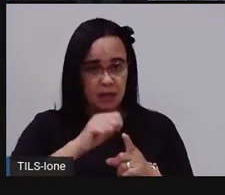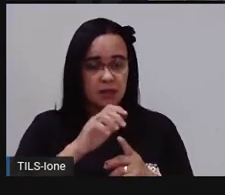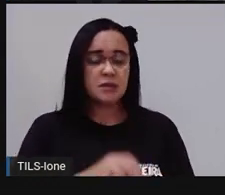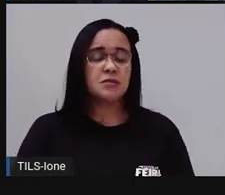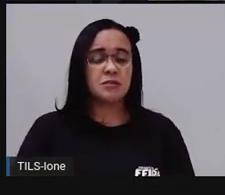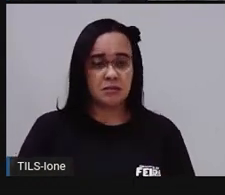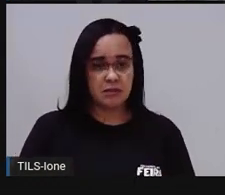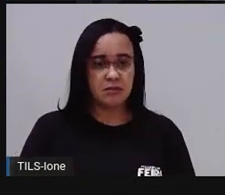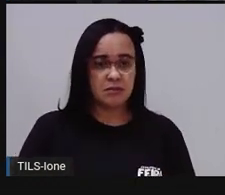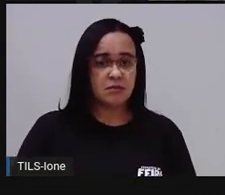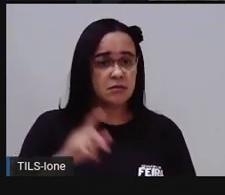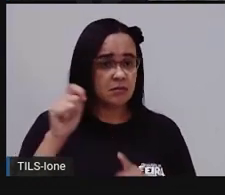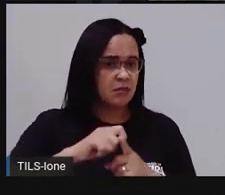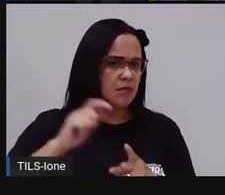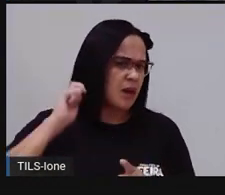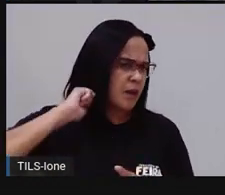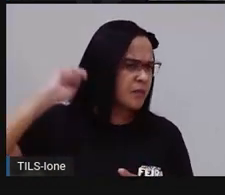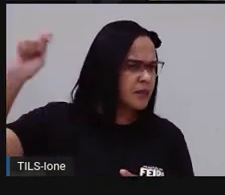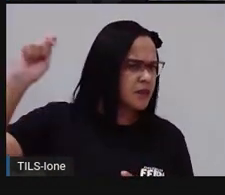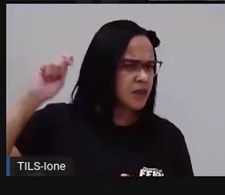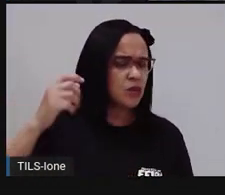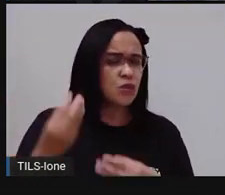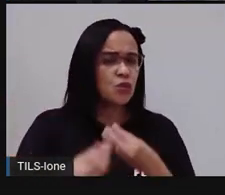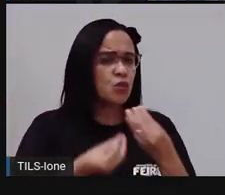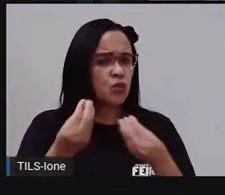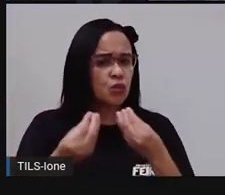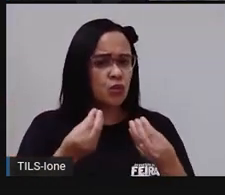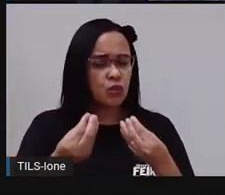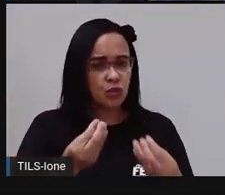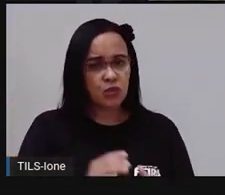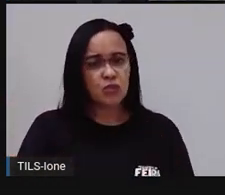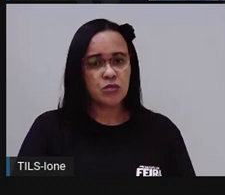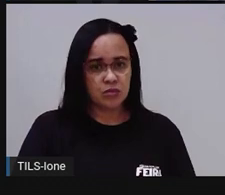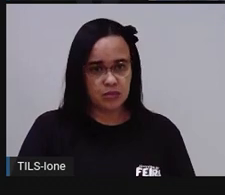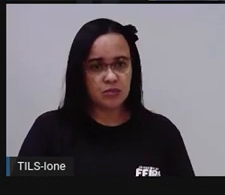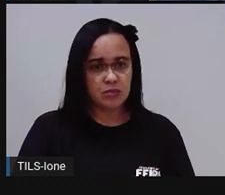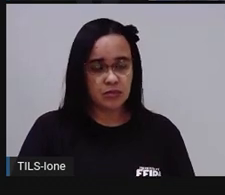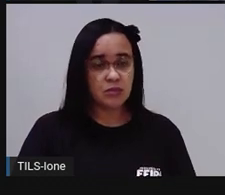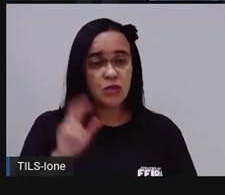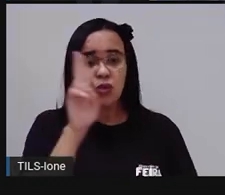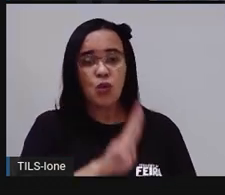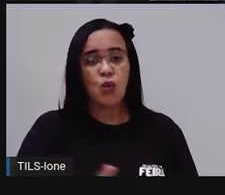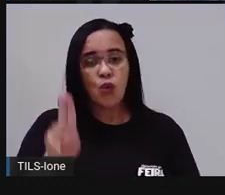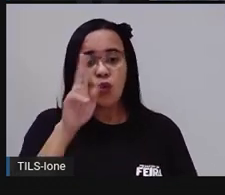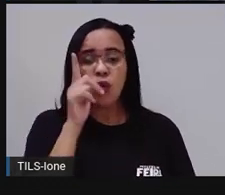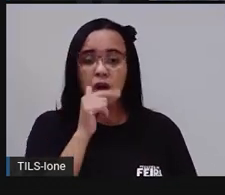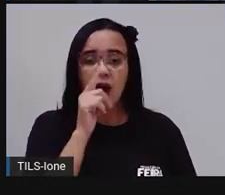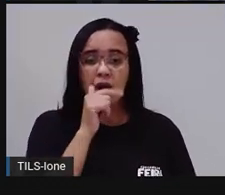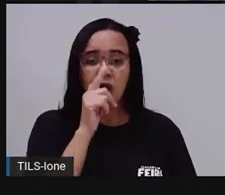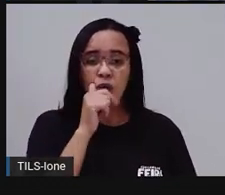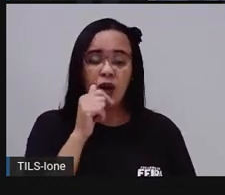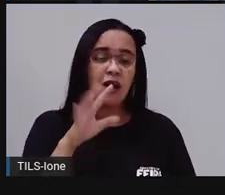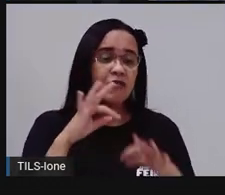No mês de abril, vamos ver quanto foi que eles consumiram, ó. Em abril, consumiram quanto? Que número é esse?